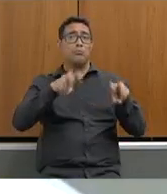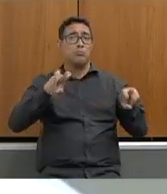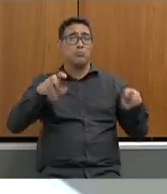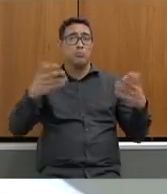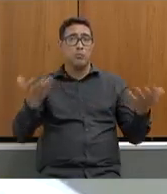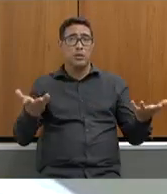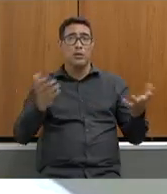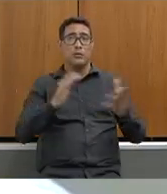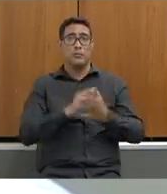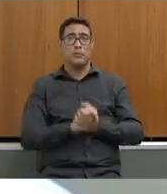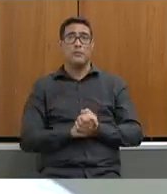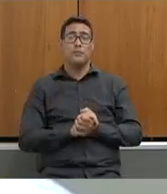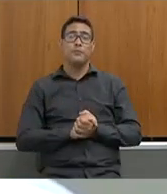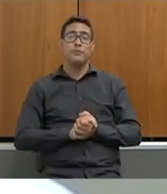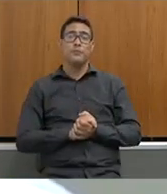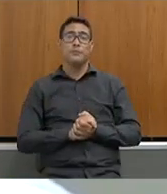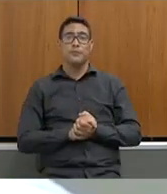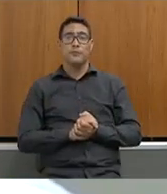secretário